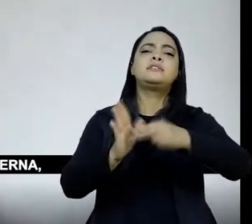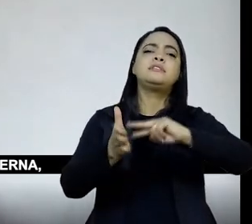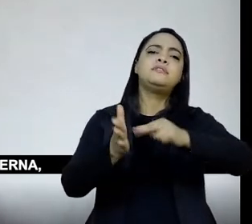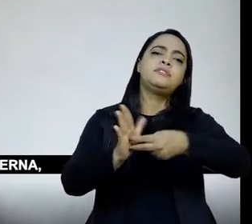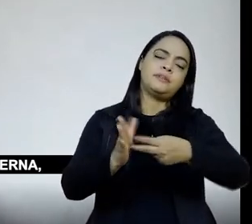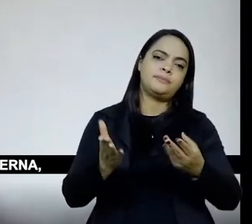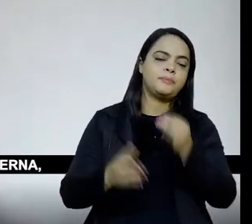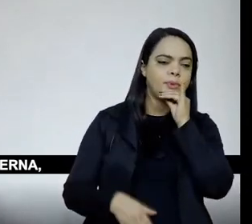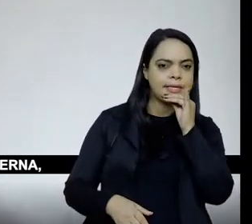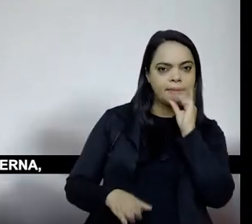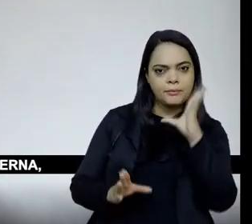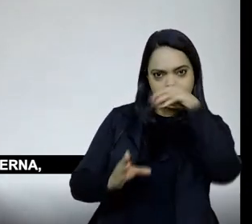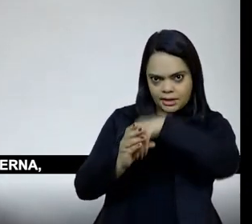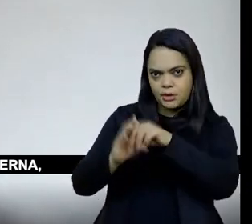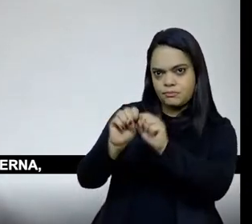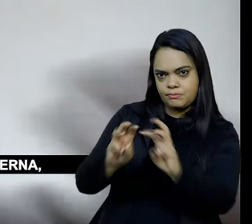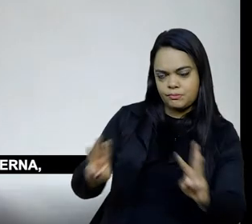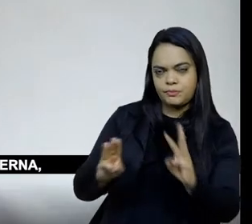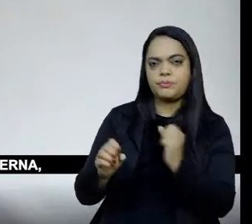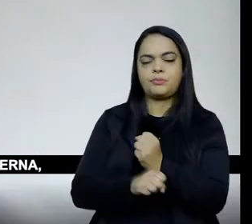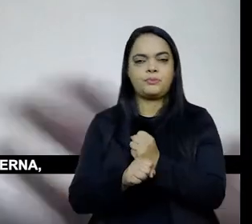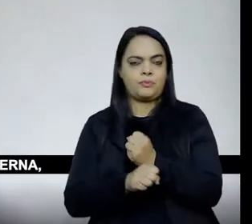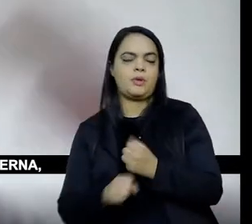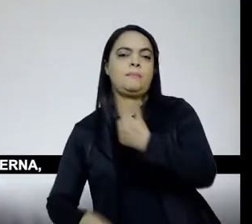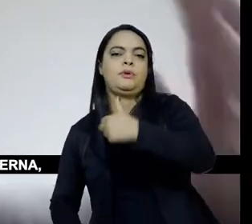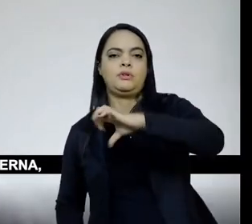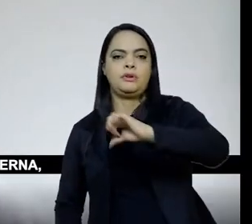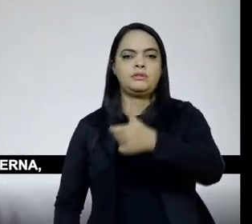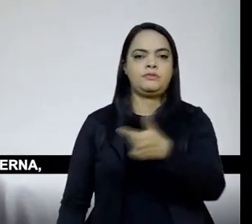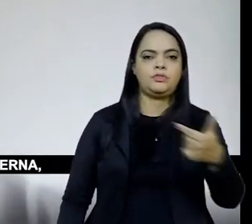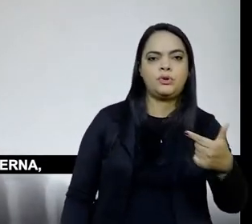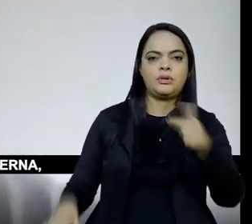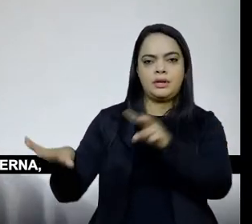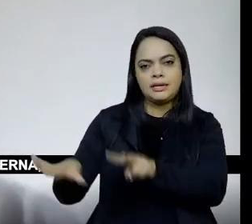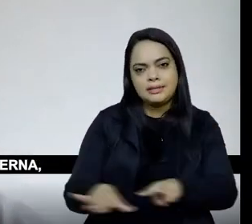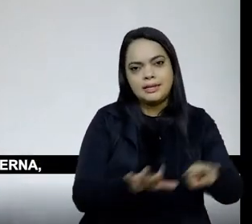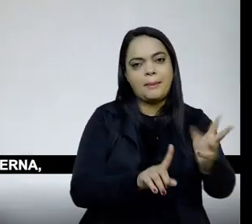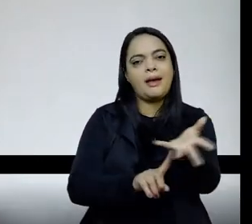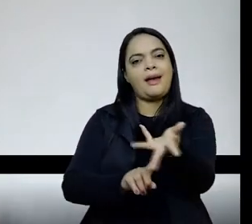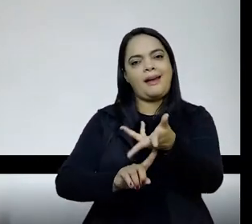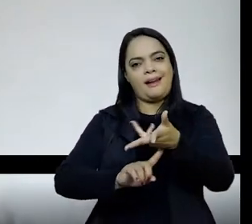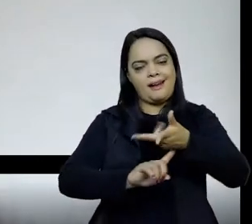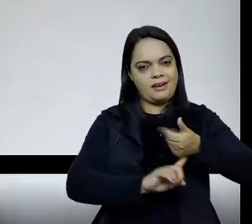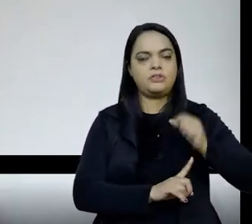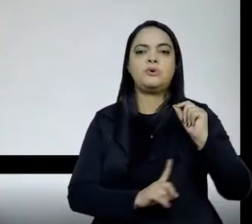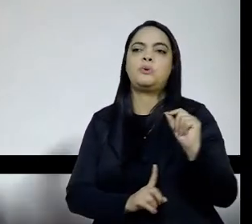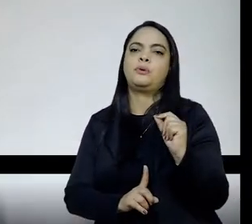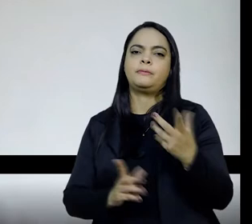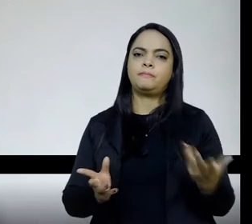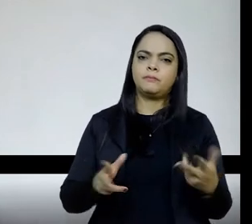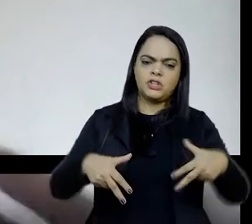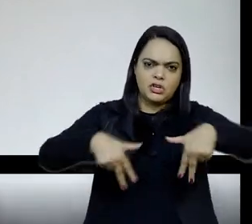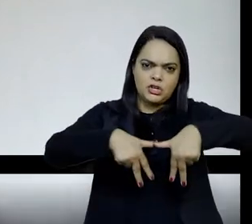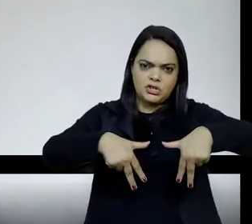conteúdo, por exemplo, como 1922, famosa semana de arte moderna, em que as questões de